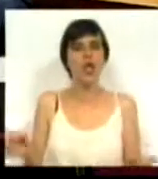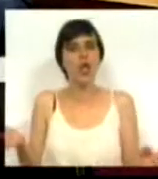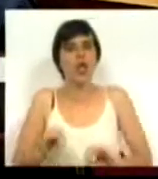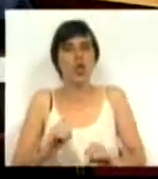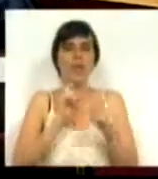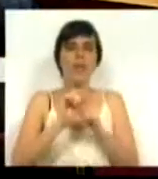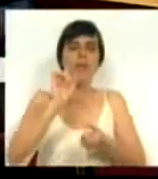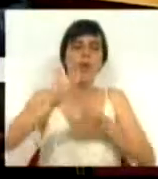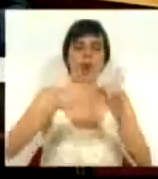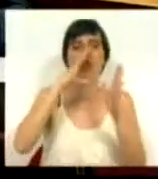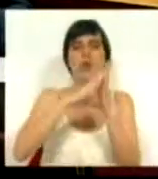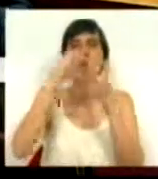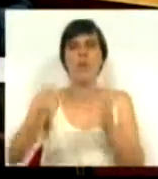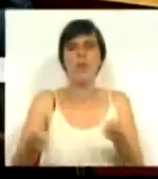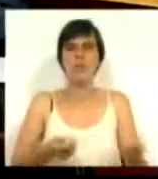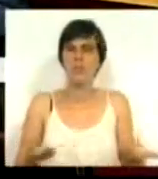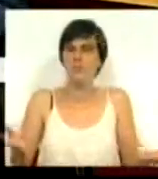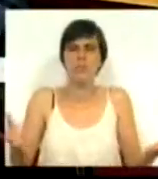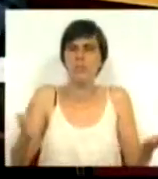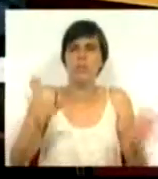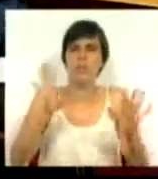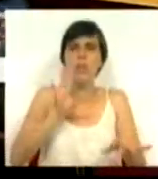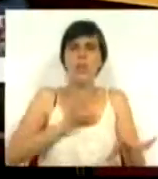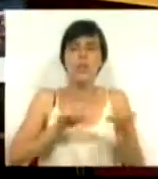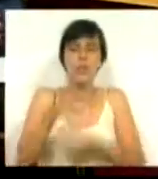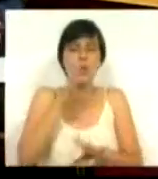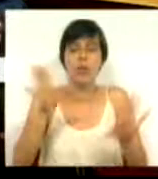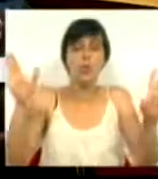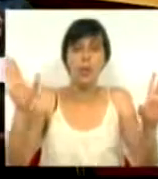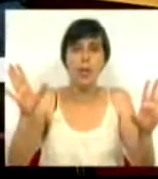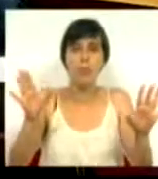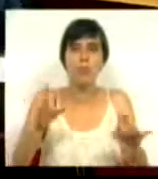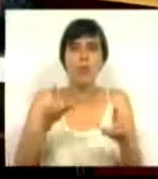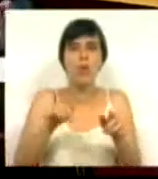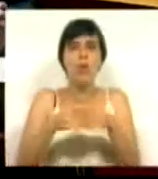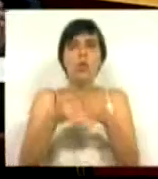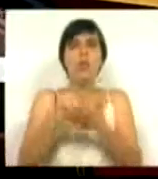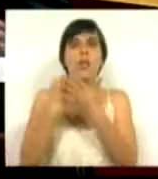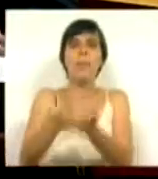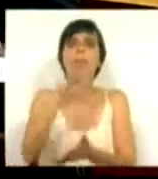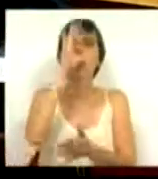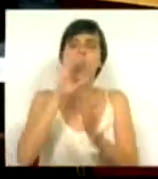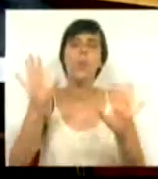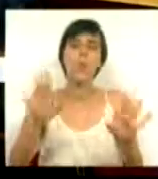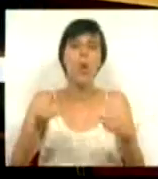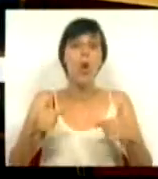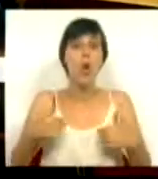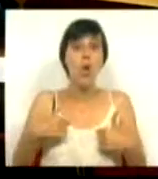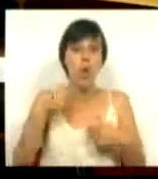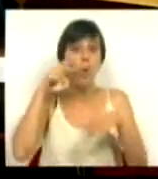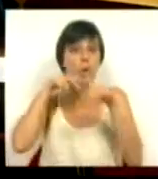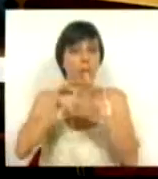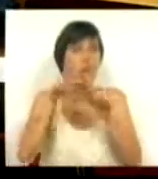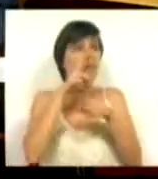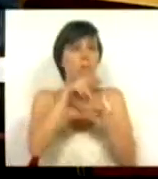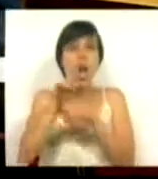definido qual era o modelo de gestão do Centro de Reabilitação. Mas, Srs. e Srs. Deputados, dos partidos que sustentam o Governo, quando eu visitei o